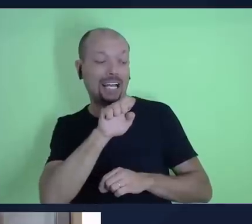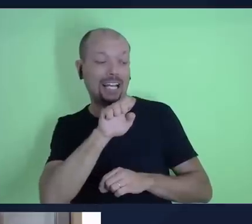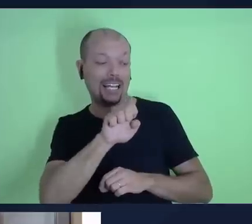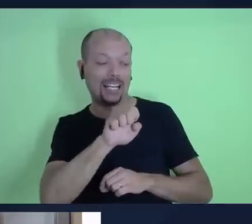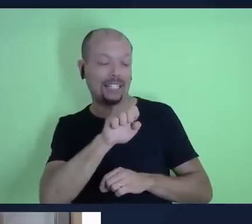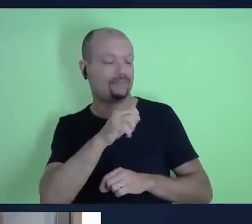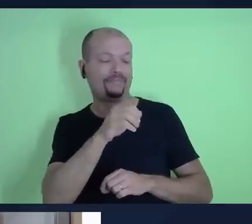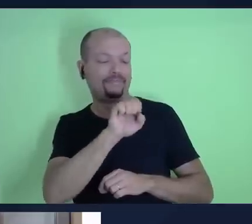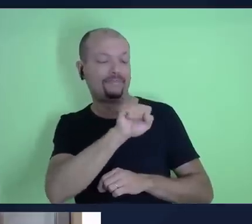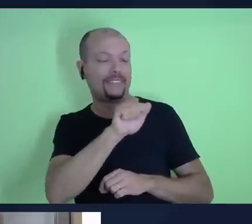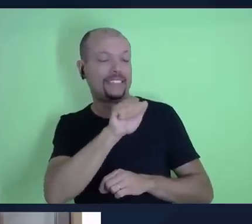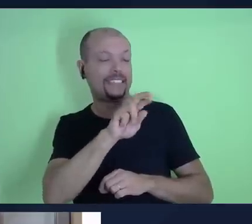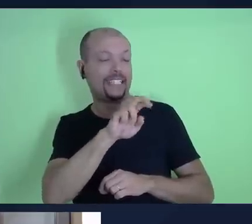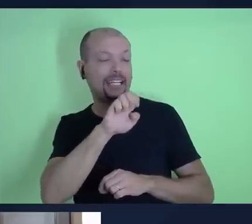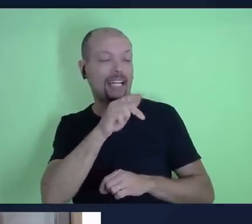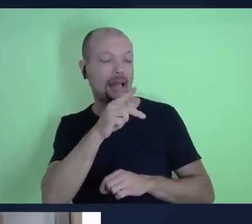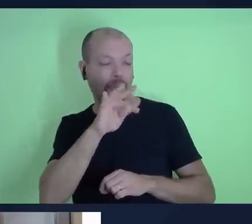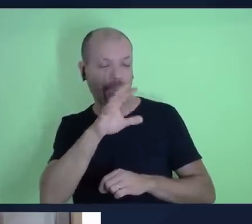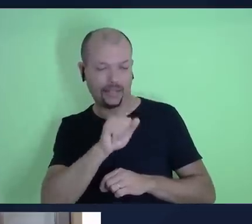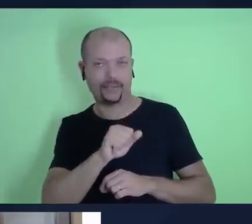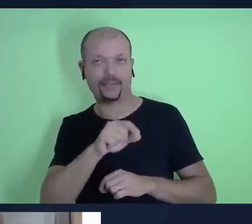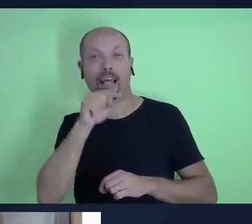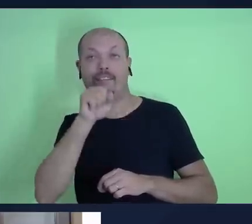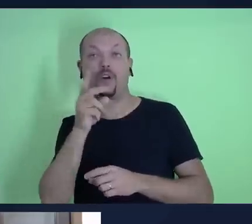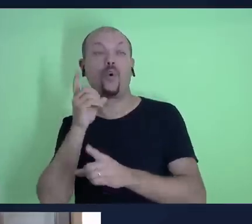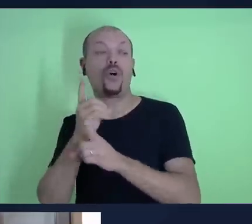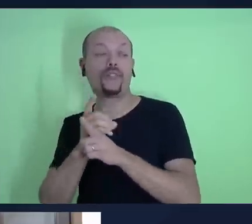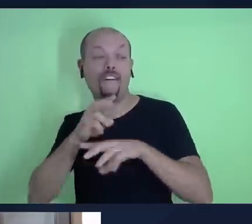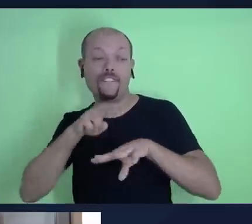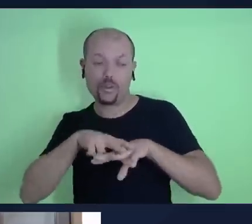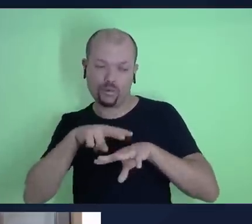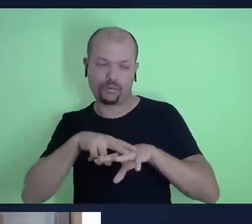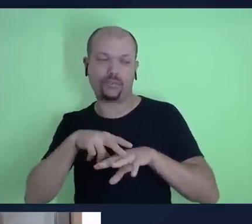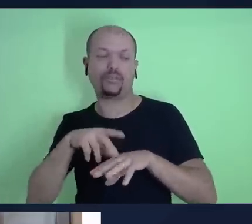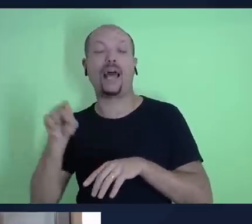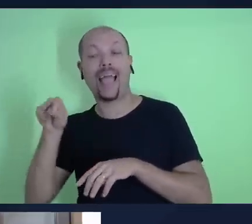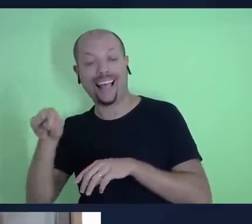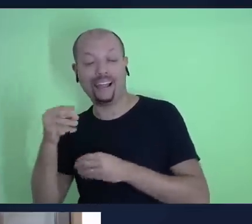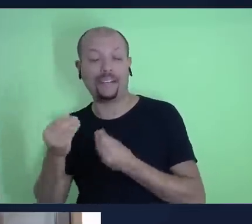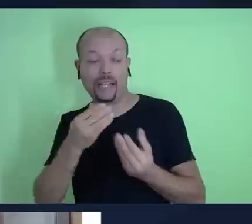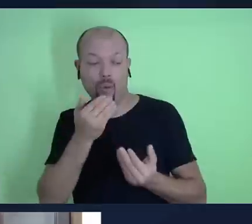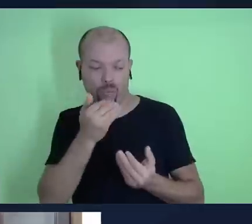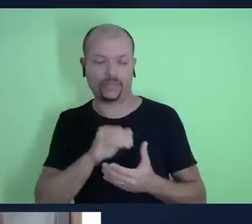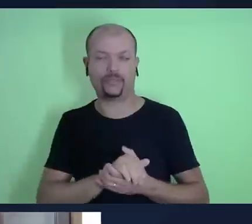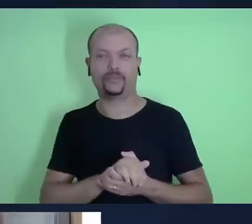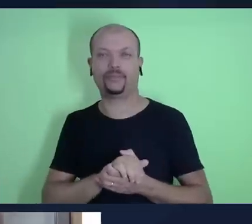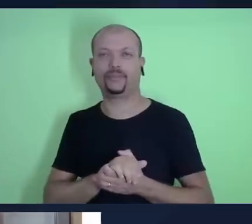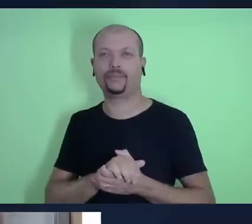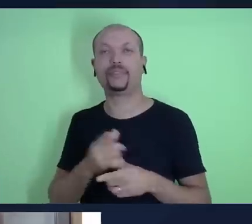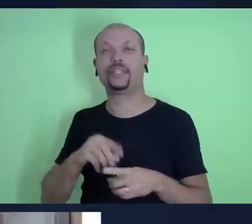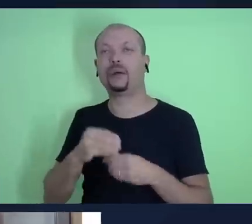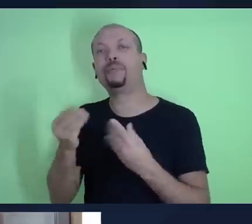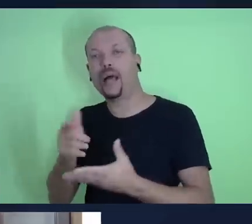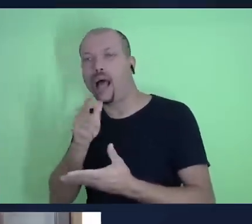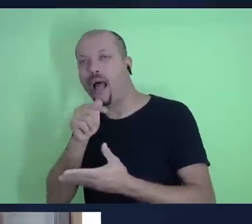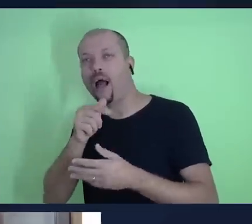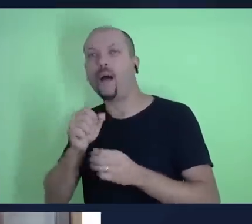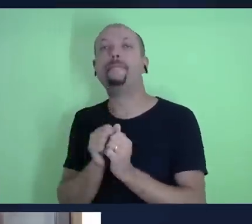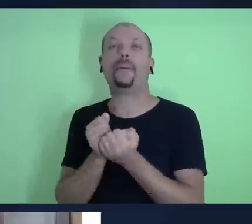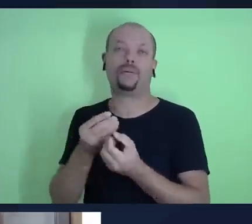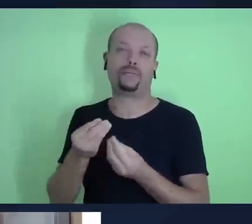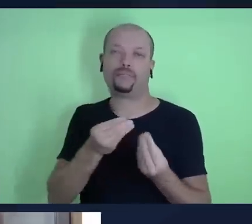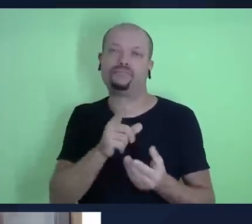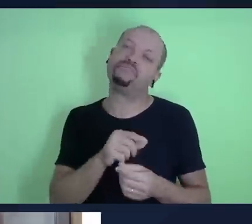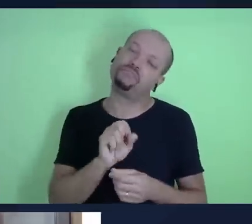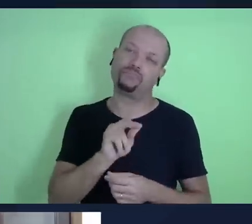e essa viúva então alimentaria Elias e daria água e pão para ele. Isso